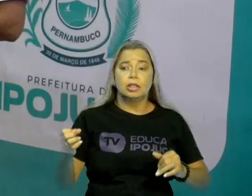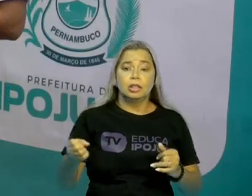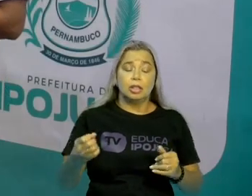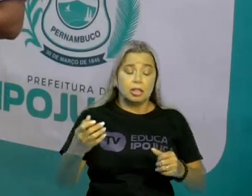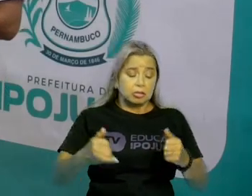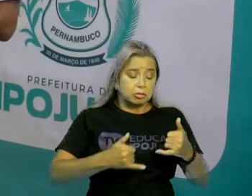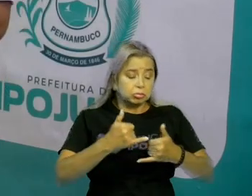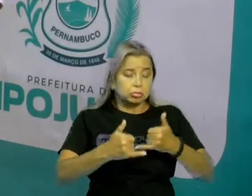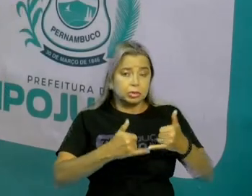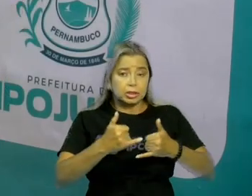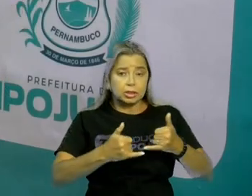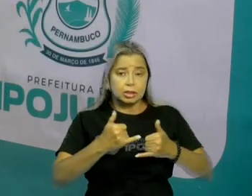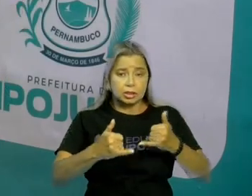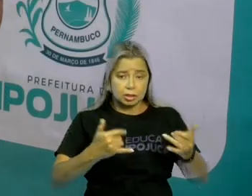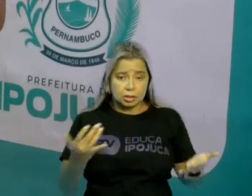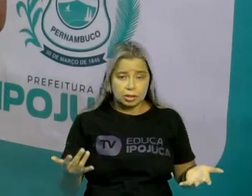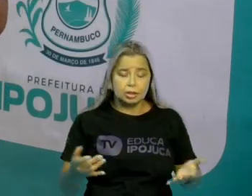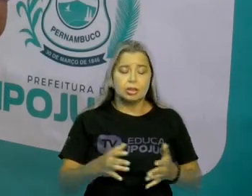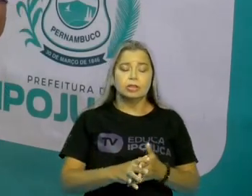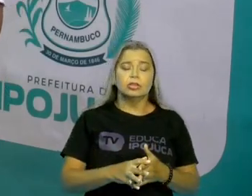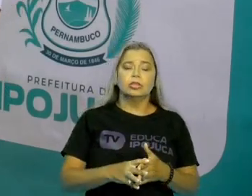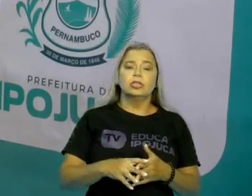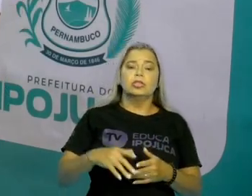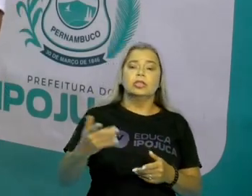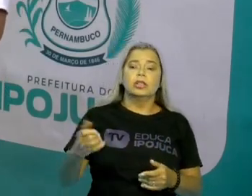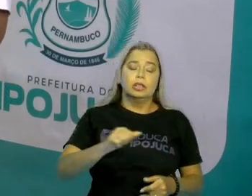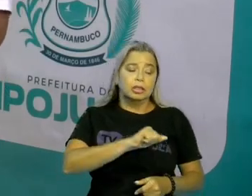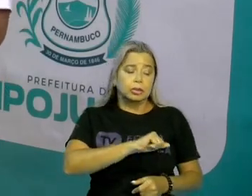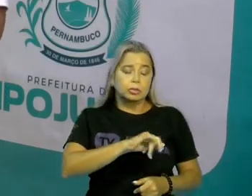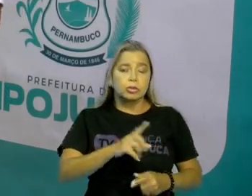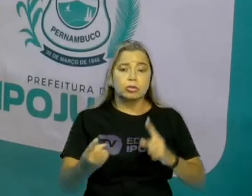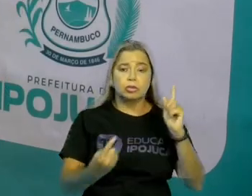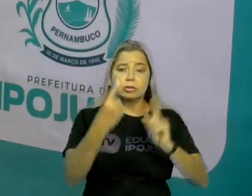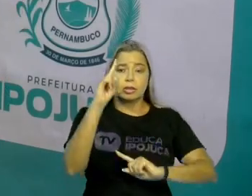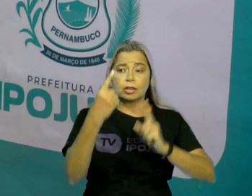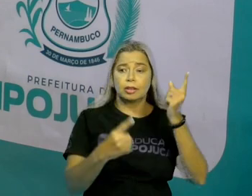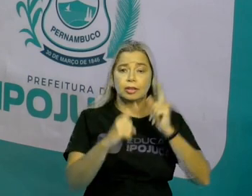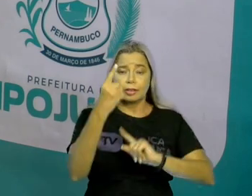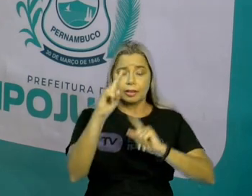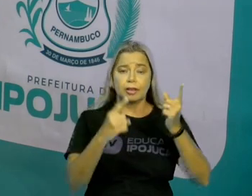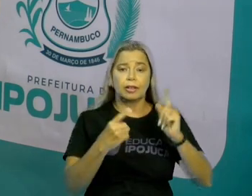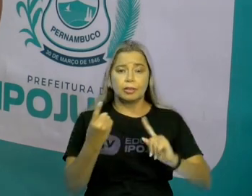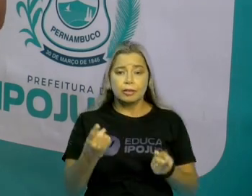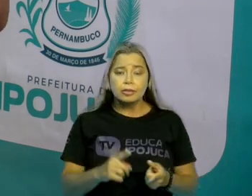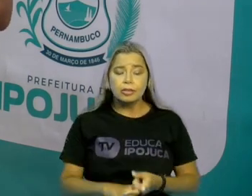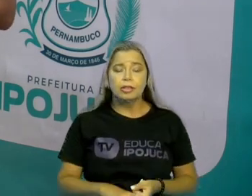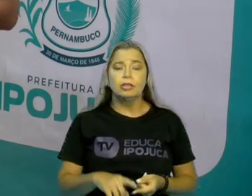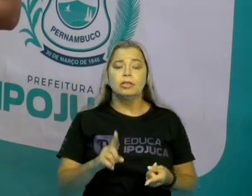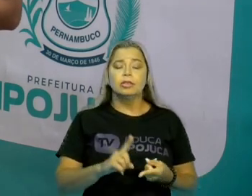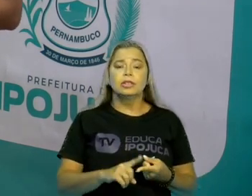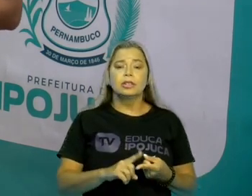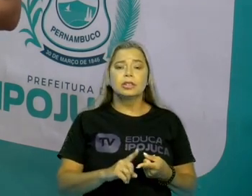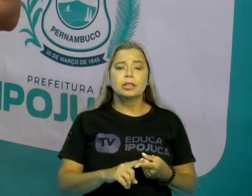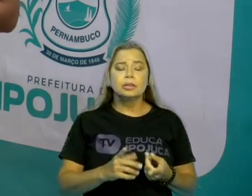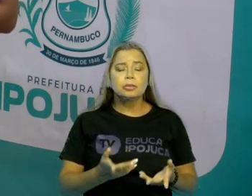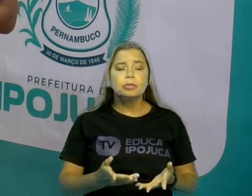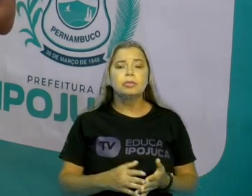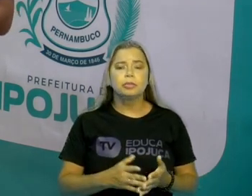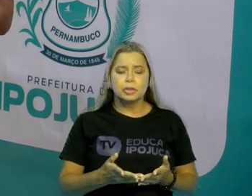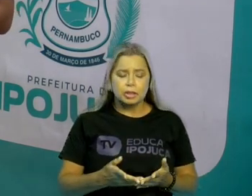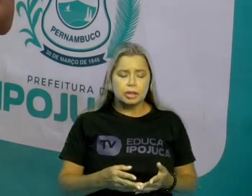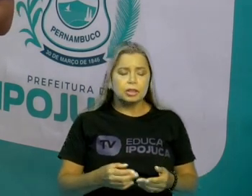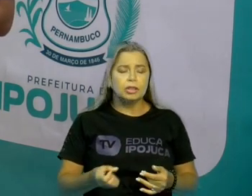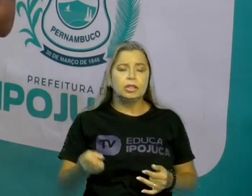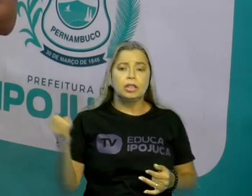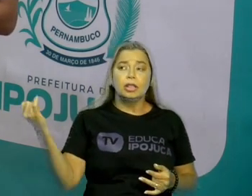representatividade da arte em Ipojuca, eu trago aqui para vocês para representar e apresentar o quanto vocês podem